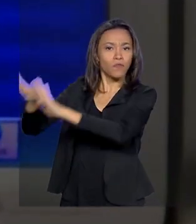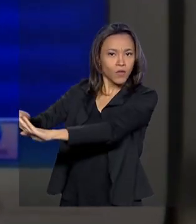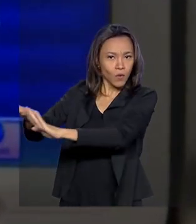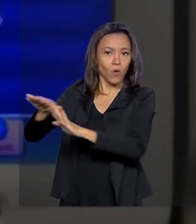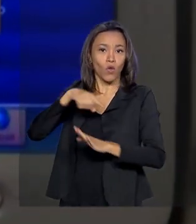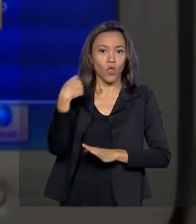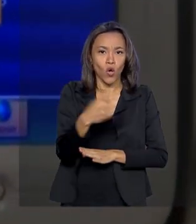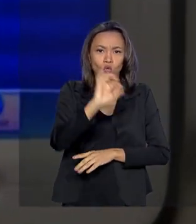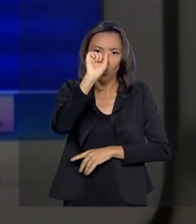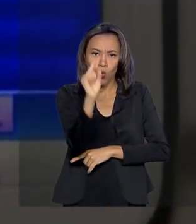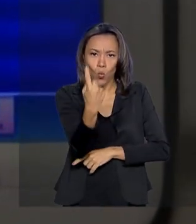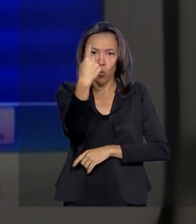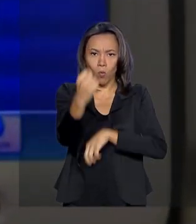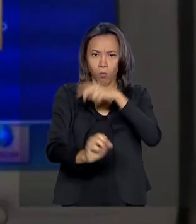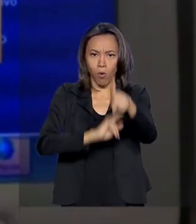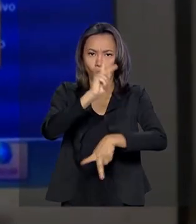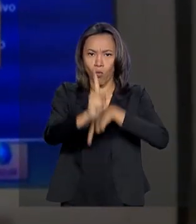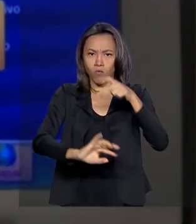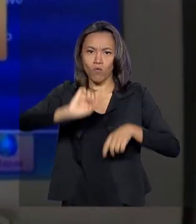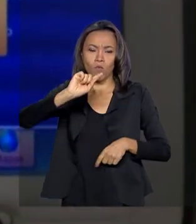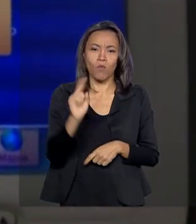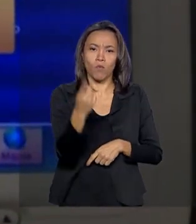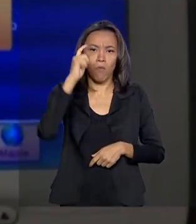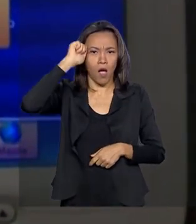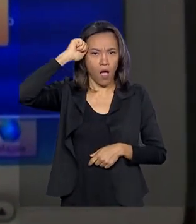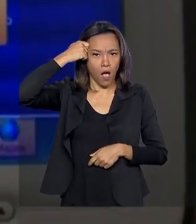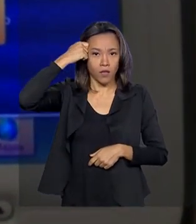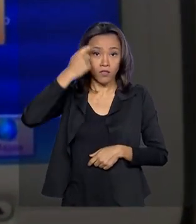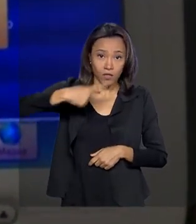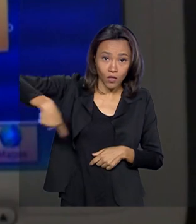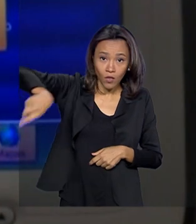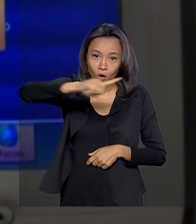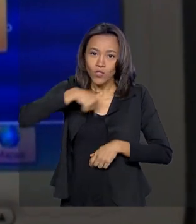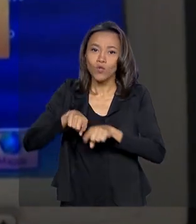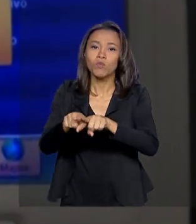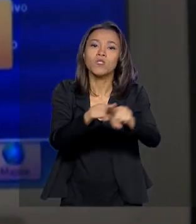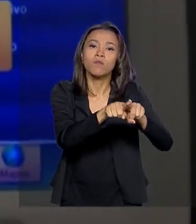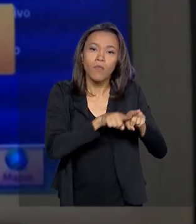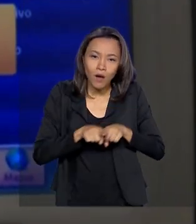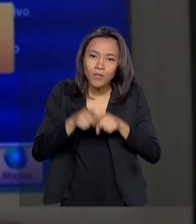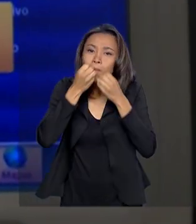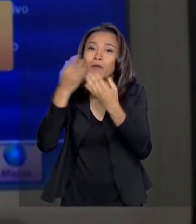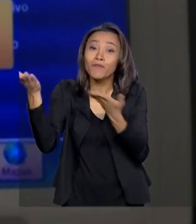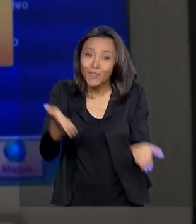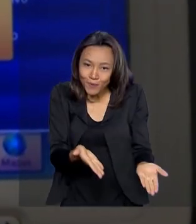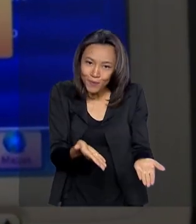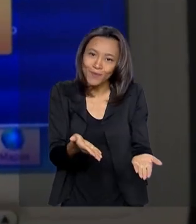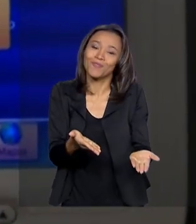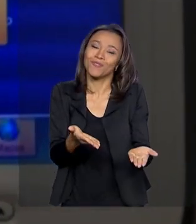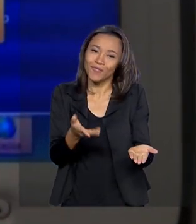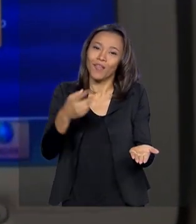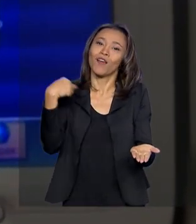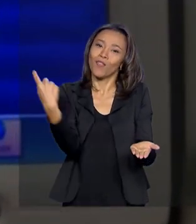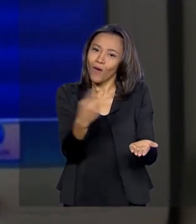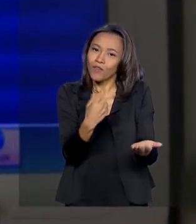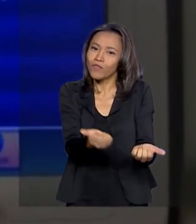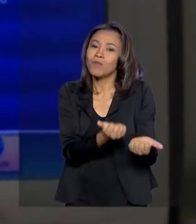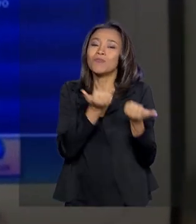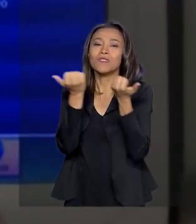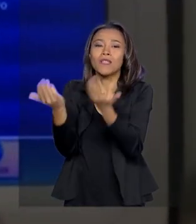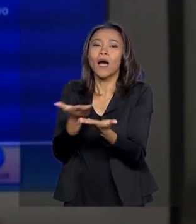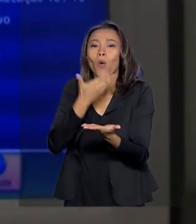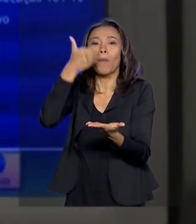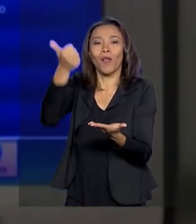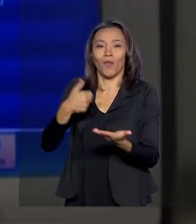raça, somos irmãos. Sejam bem-vindos. Daremos a todos o melhor de nós. É muito